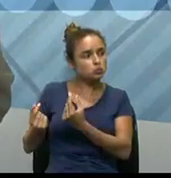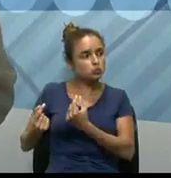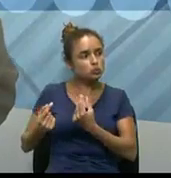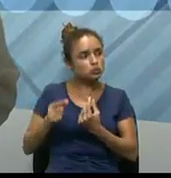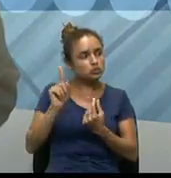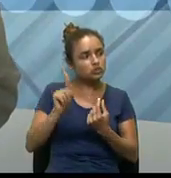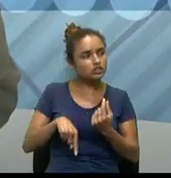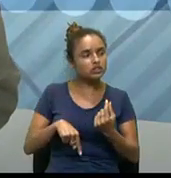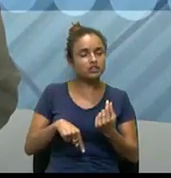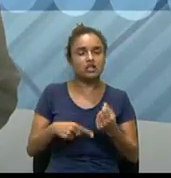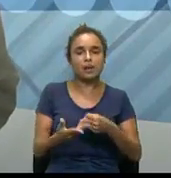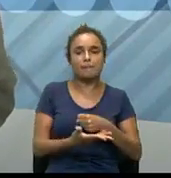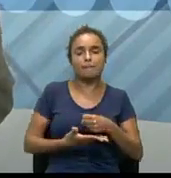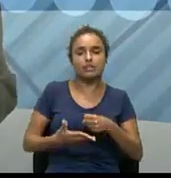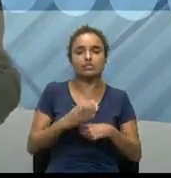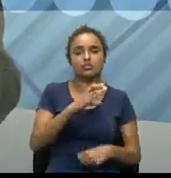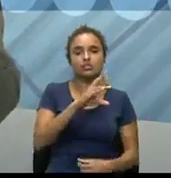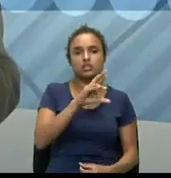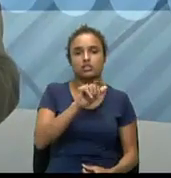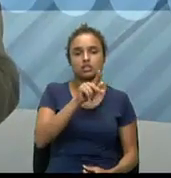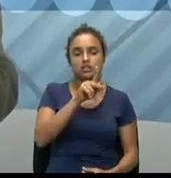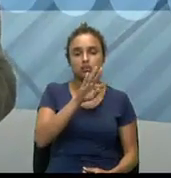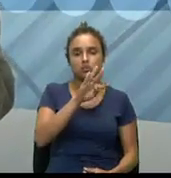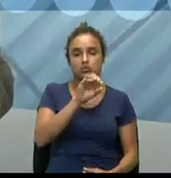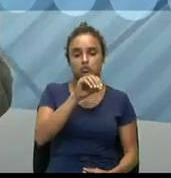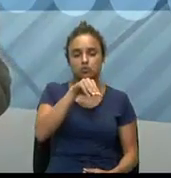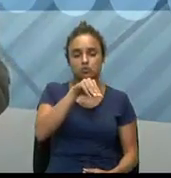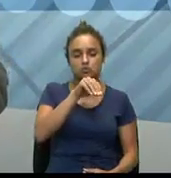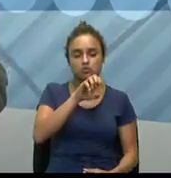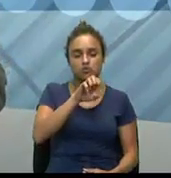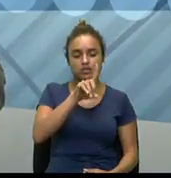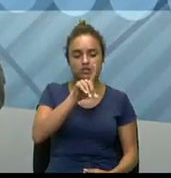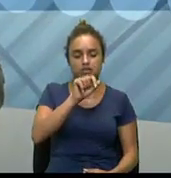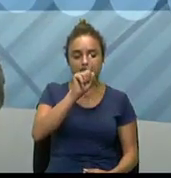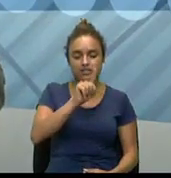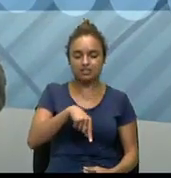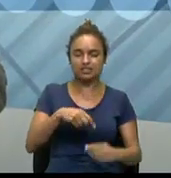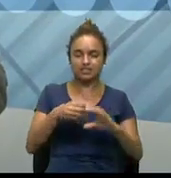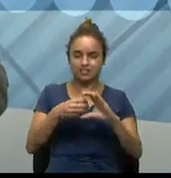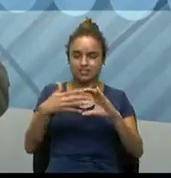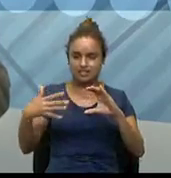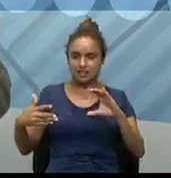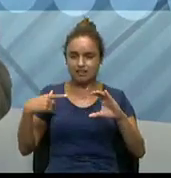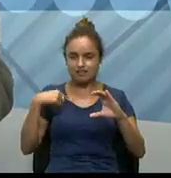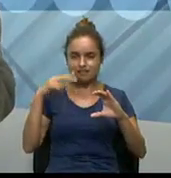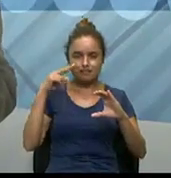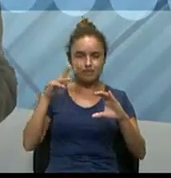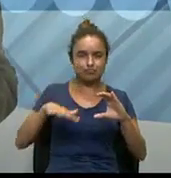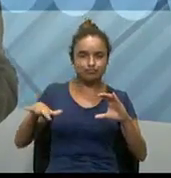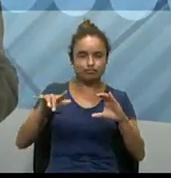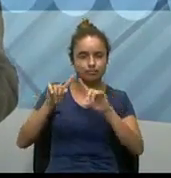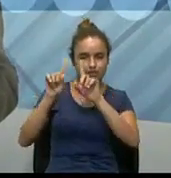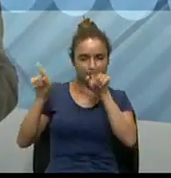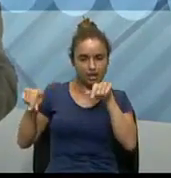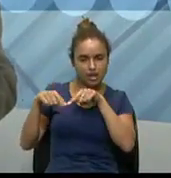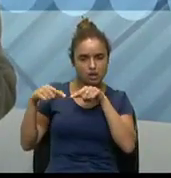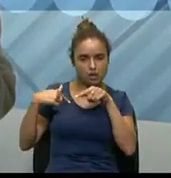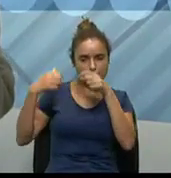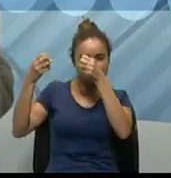então, é, até em função dessas características que eu falei, né, então, ela é